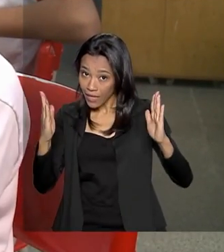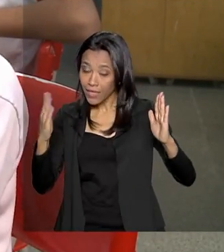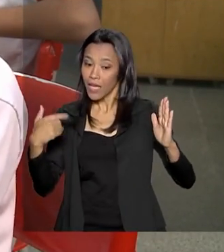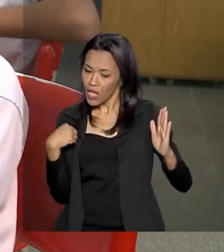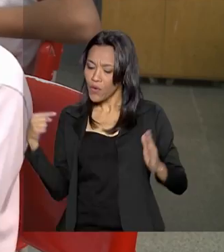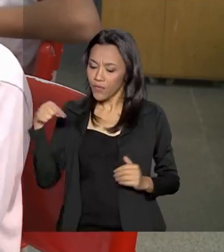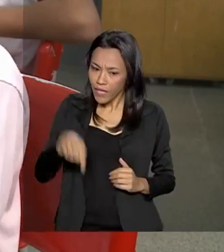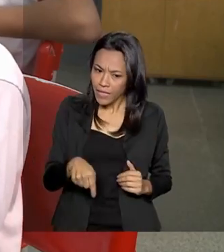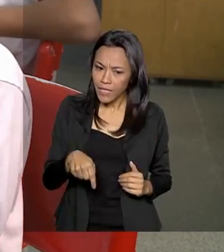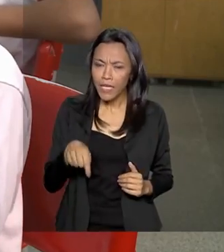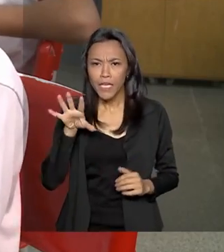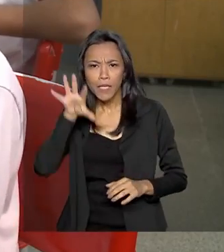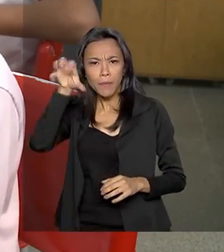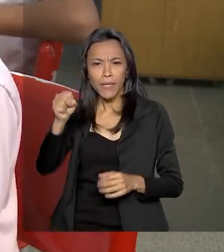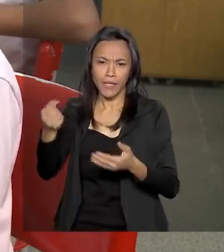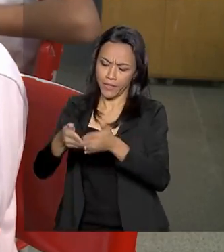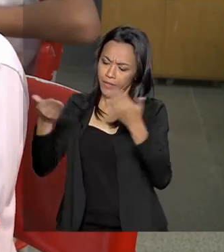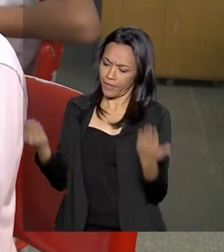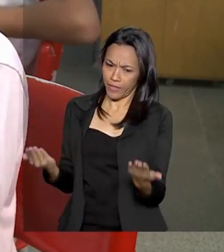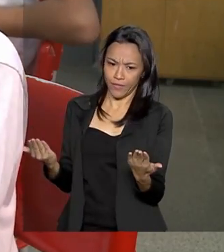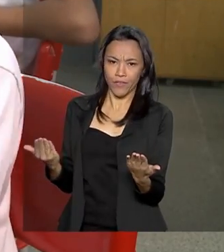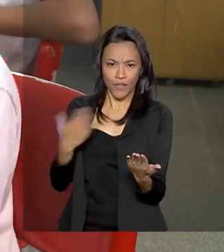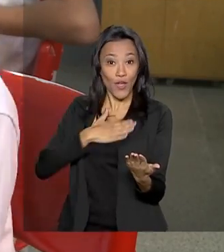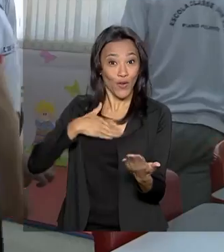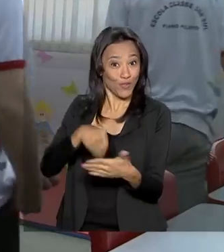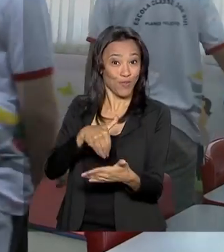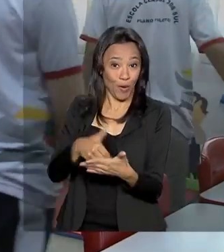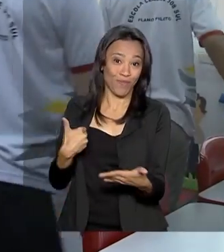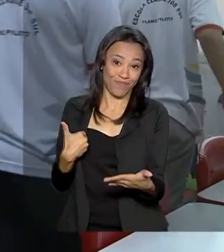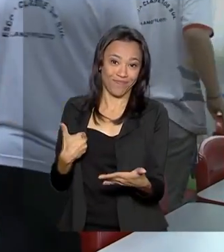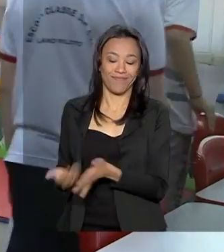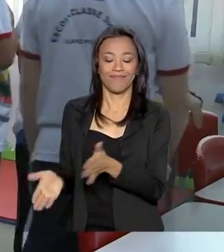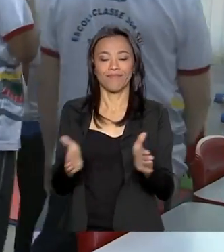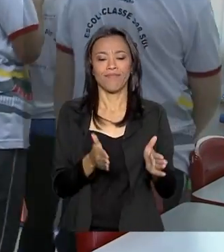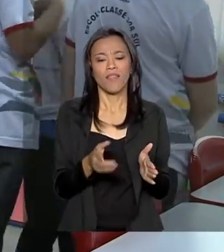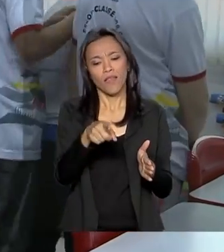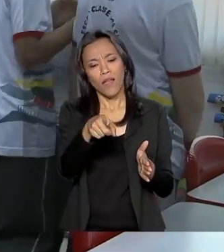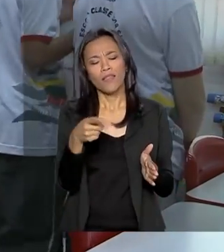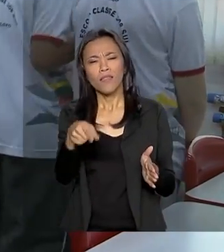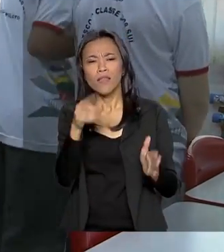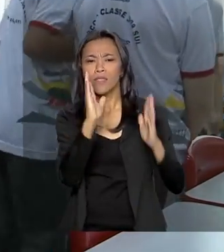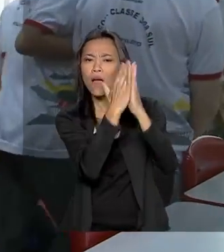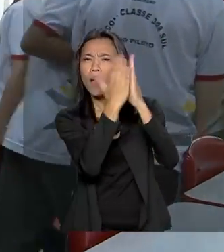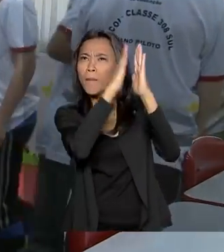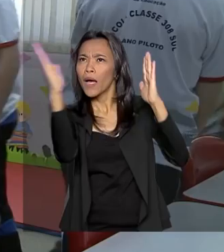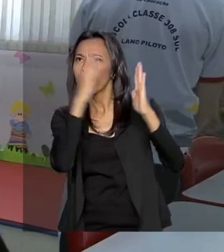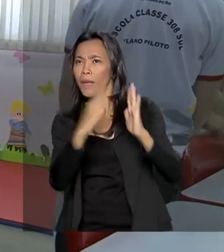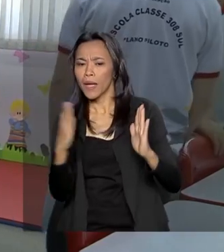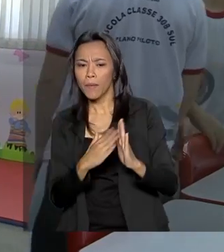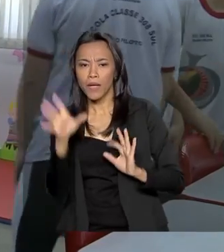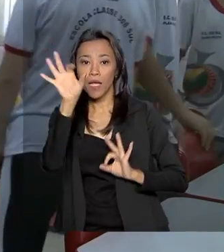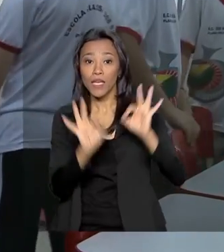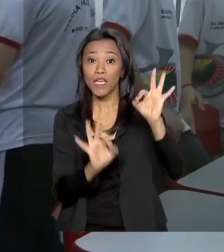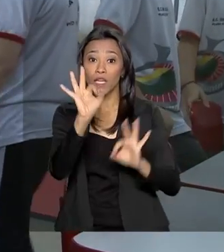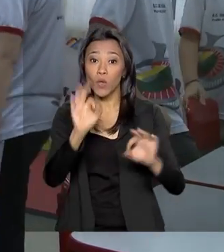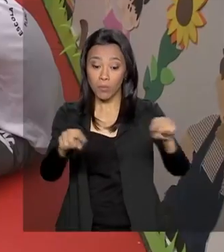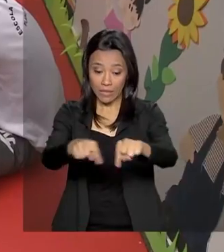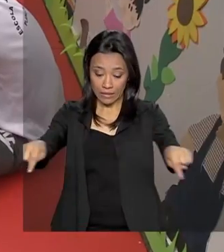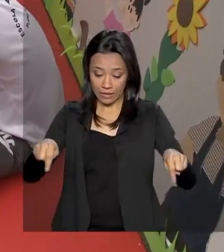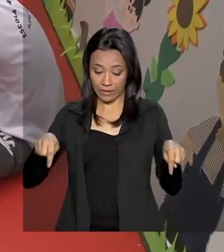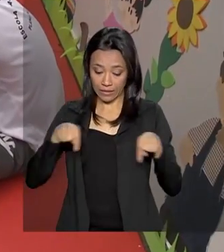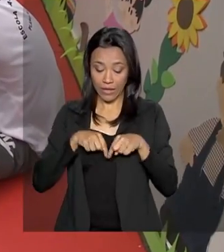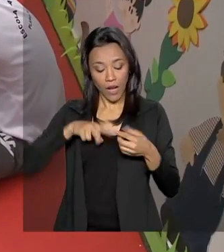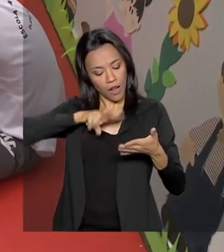aqui e peguei esse livro, porque eu também gosto de futebol. Junto com a biblioteca, a escola criou a sala de leitura